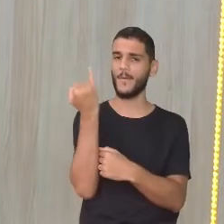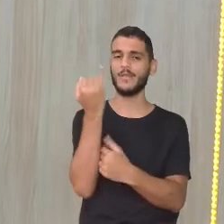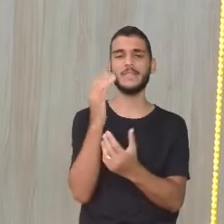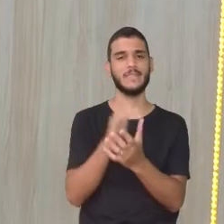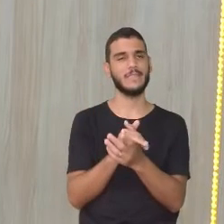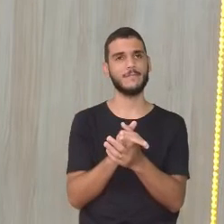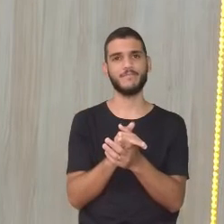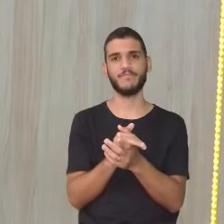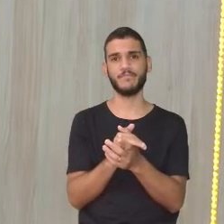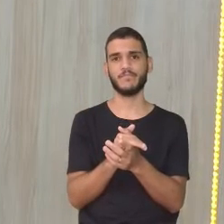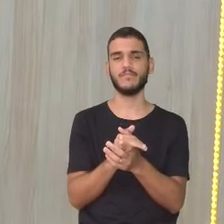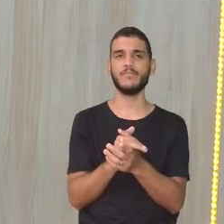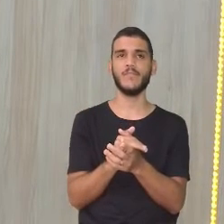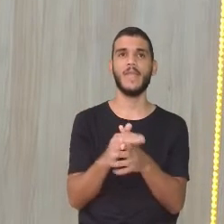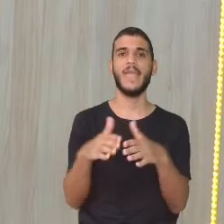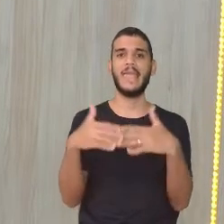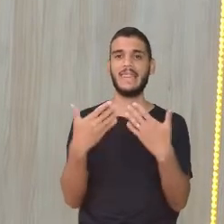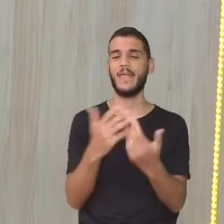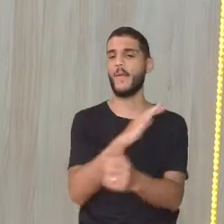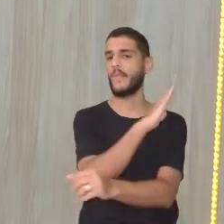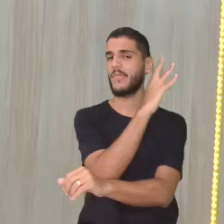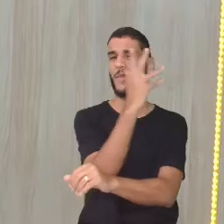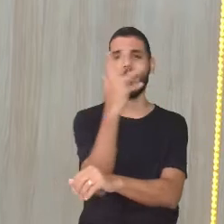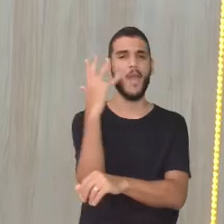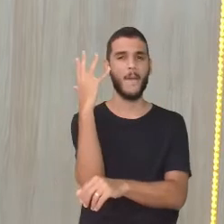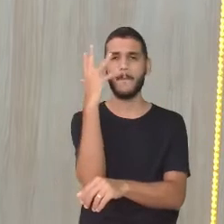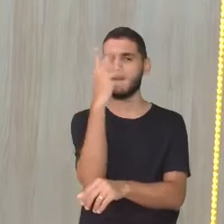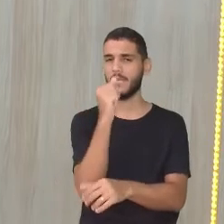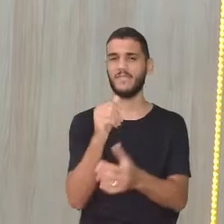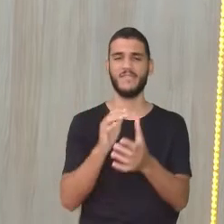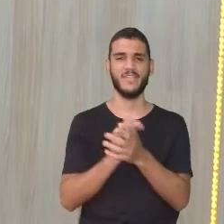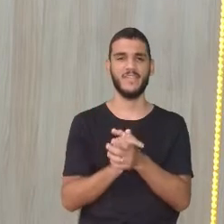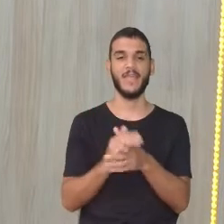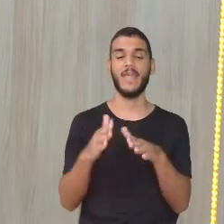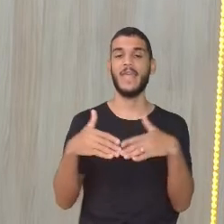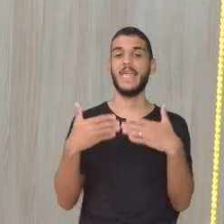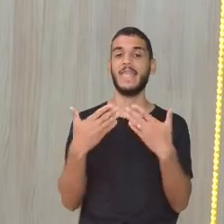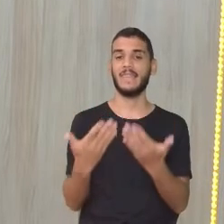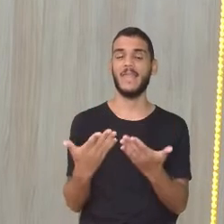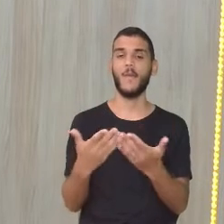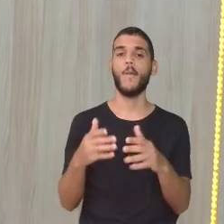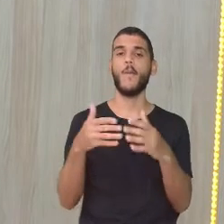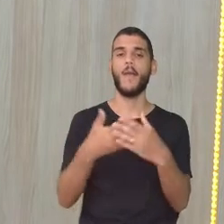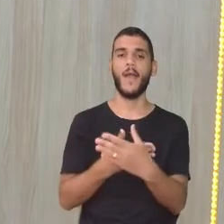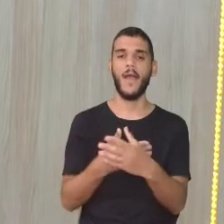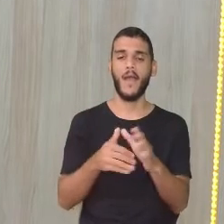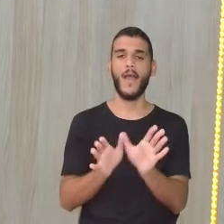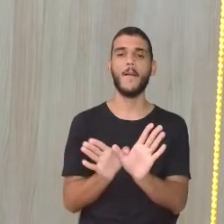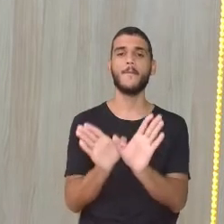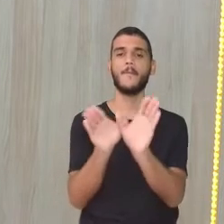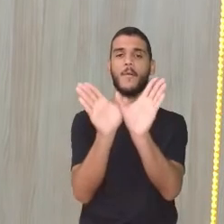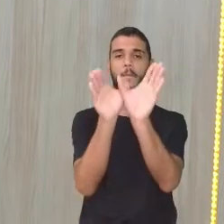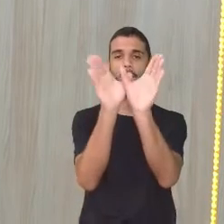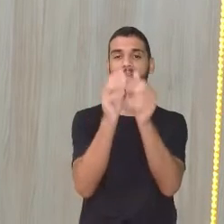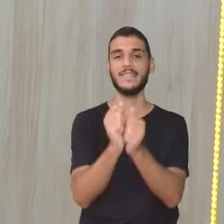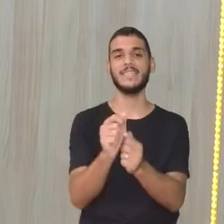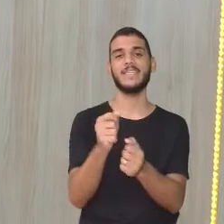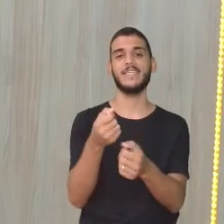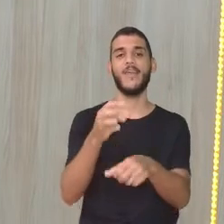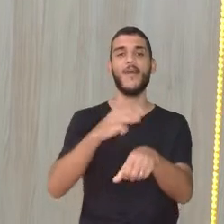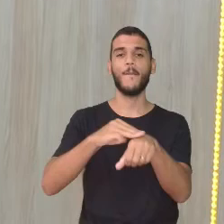exemplo. Veja como a natureza é incrível, né? E as borboletinhas marrões, elas tinham uma população menor.